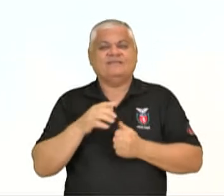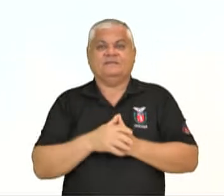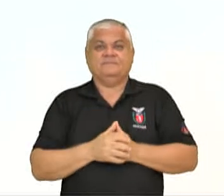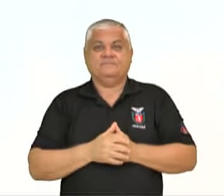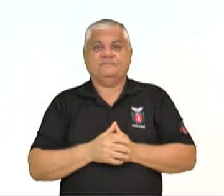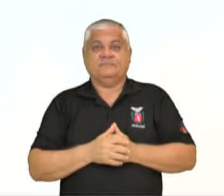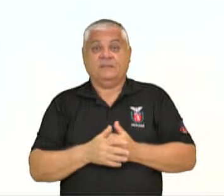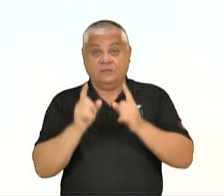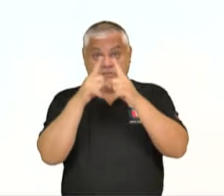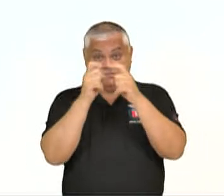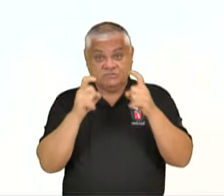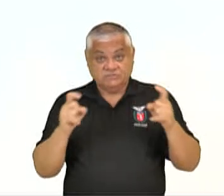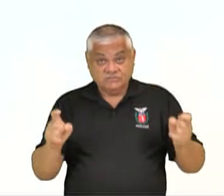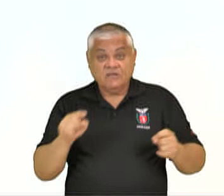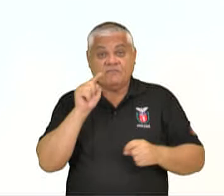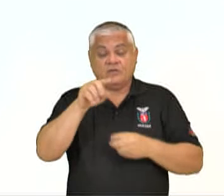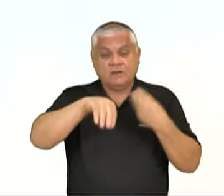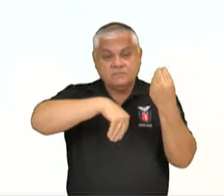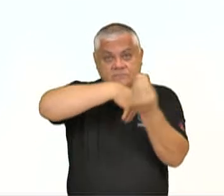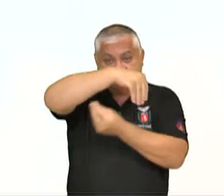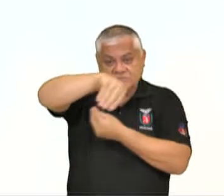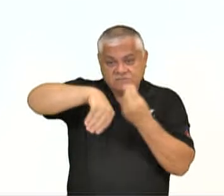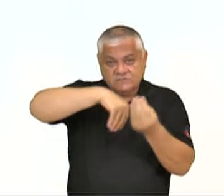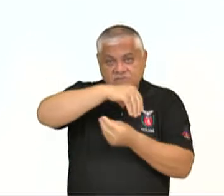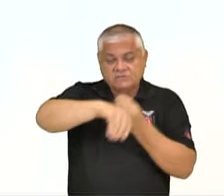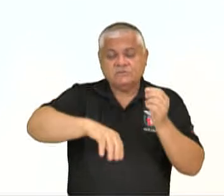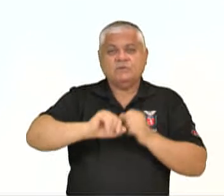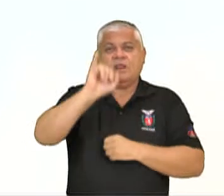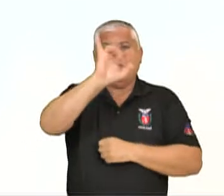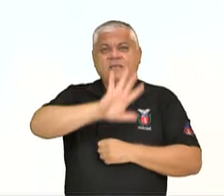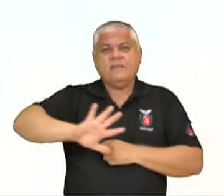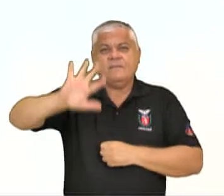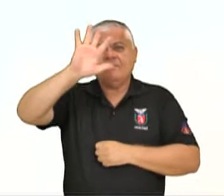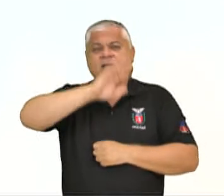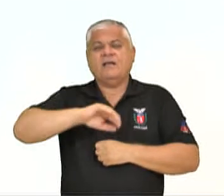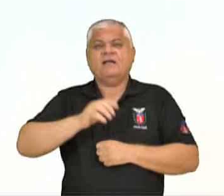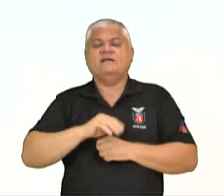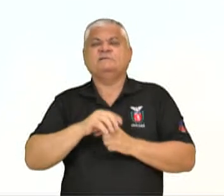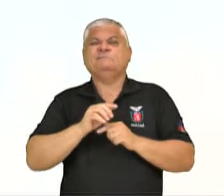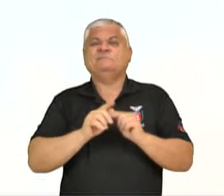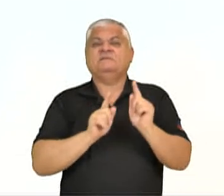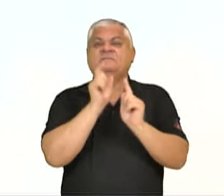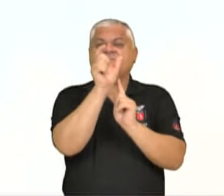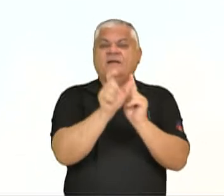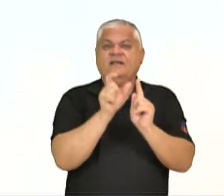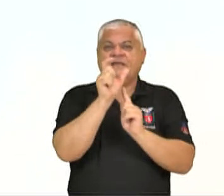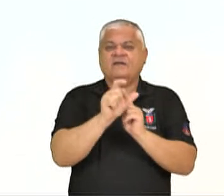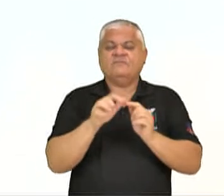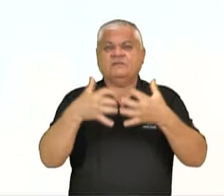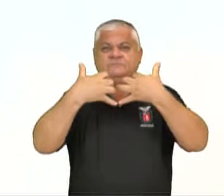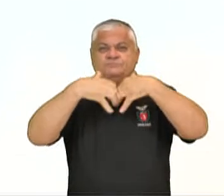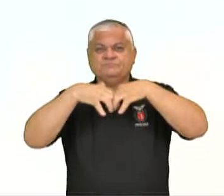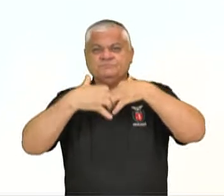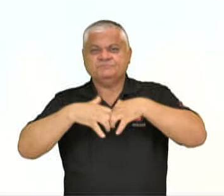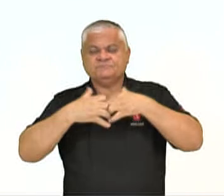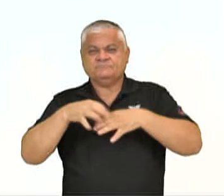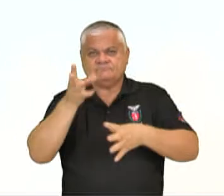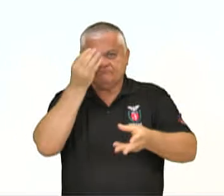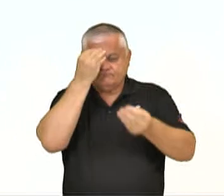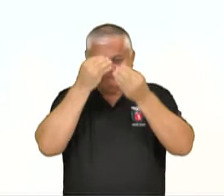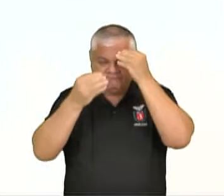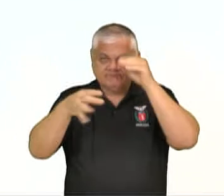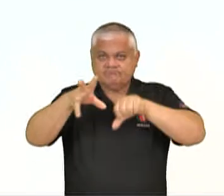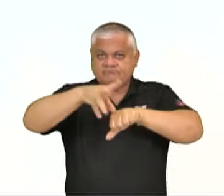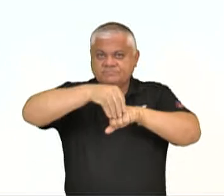os infográficos misturam imagens e palavras e estimulam os dois lados do cérebro, ajudando na absorção rápida